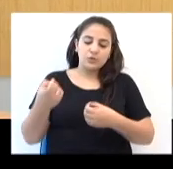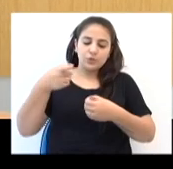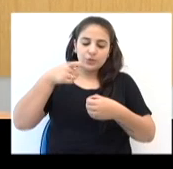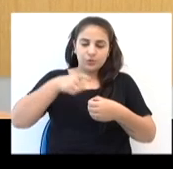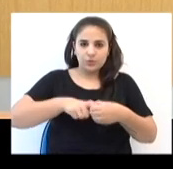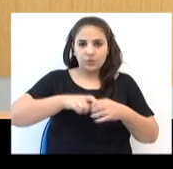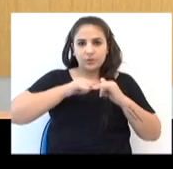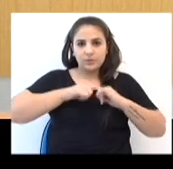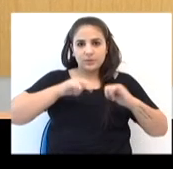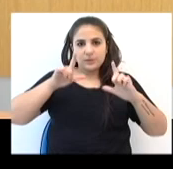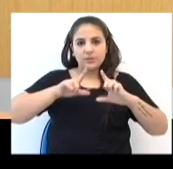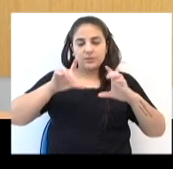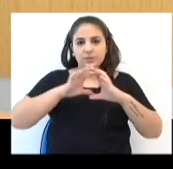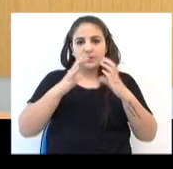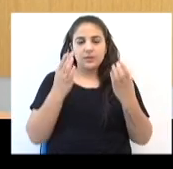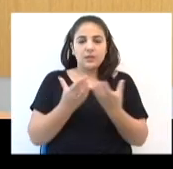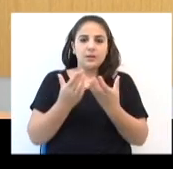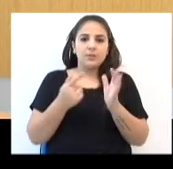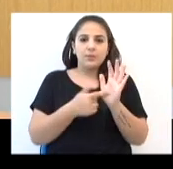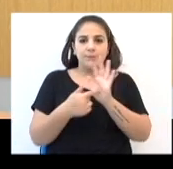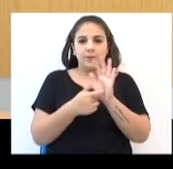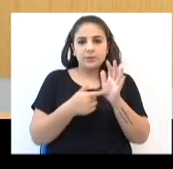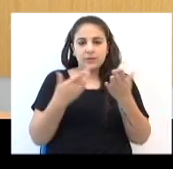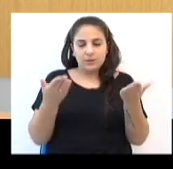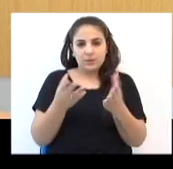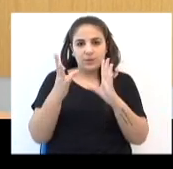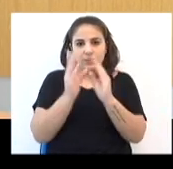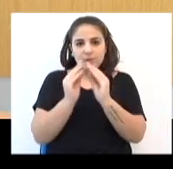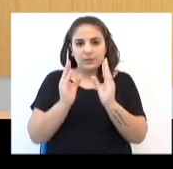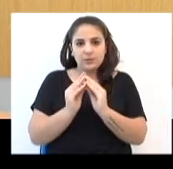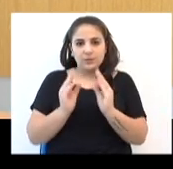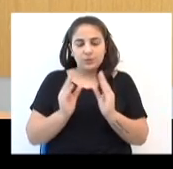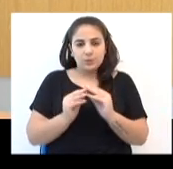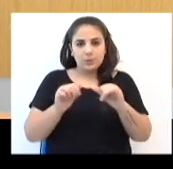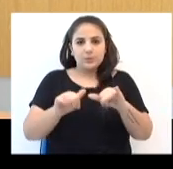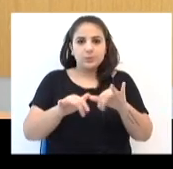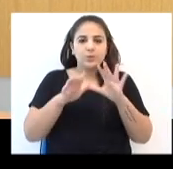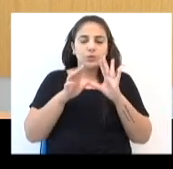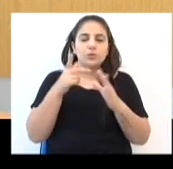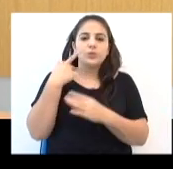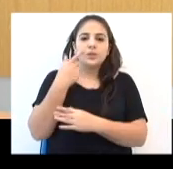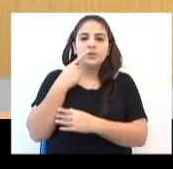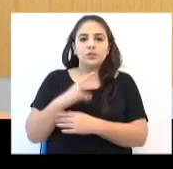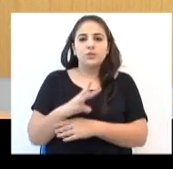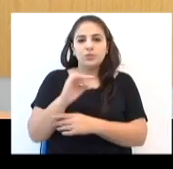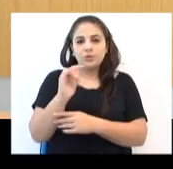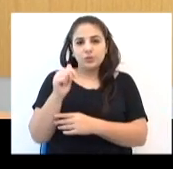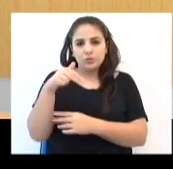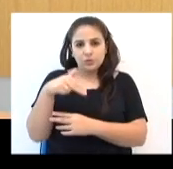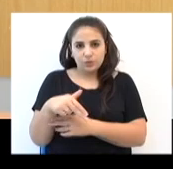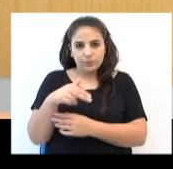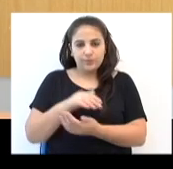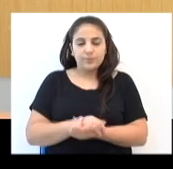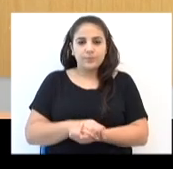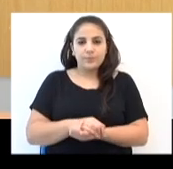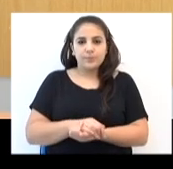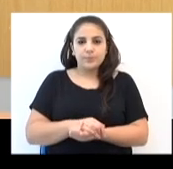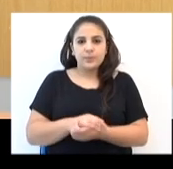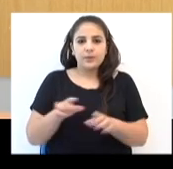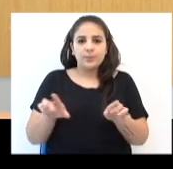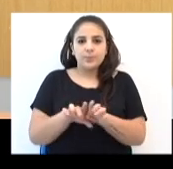De volta com o Jornal da Câmara, vamos exibir agora um resumo do grande expediente do vereador Wilson Liu.